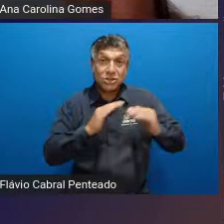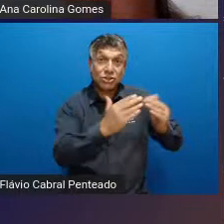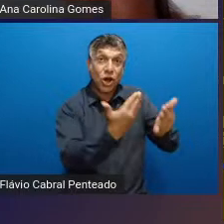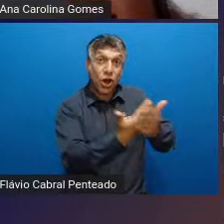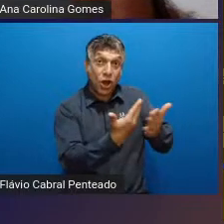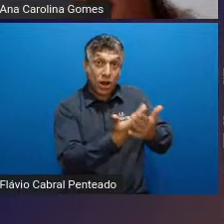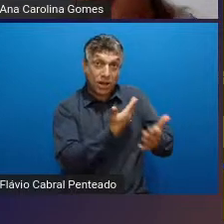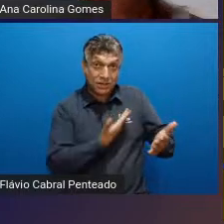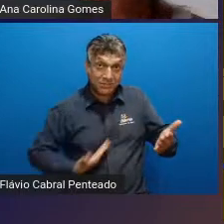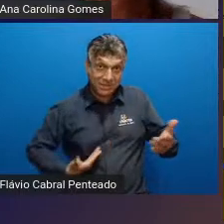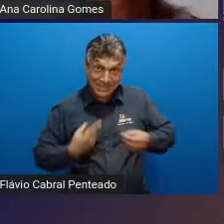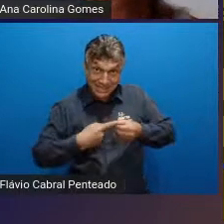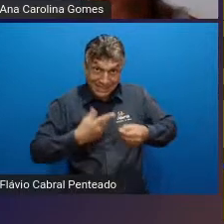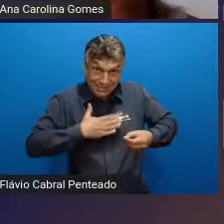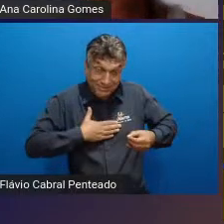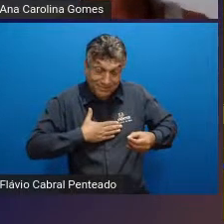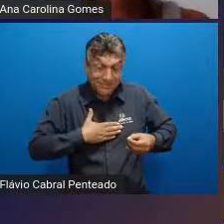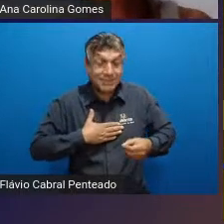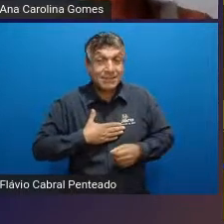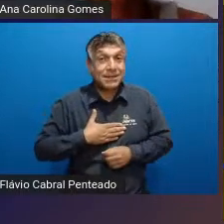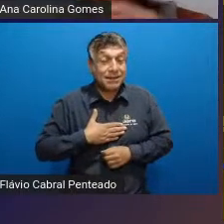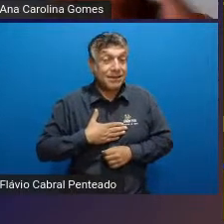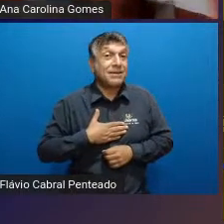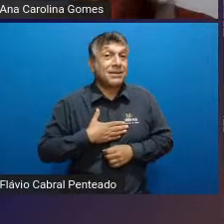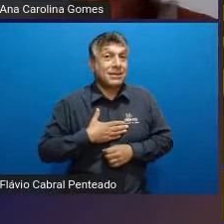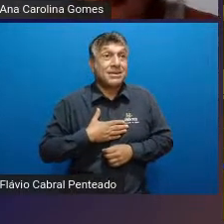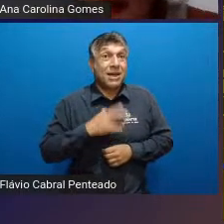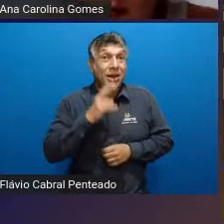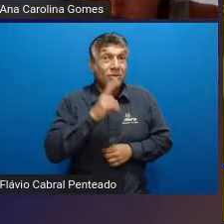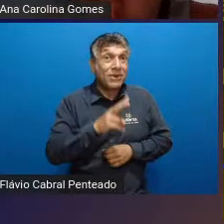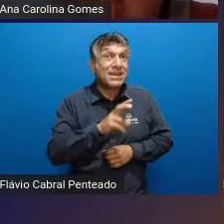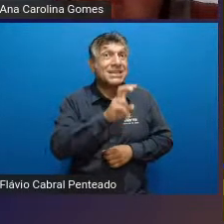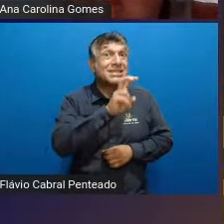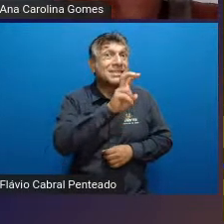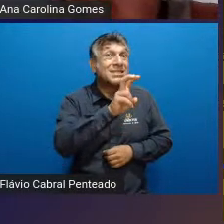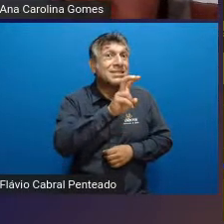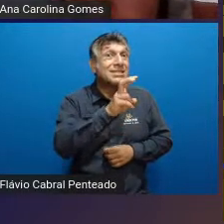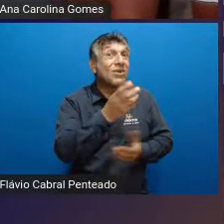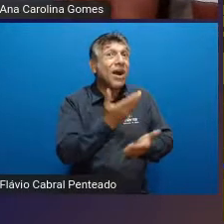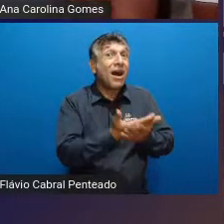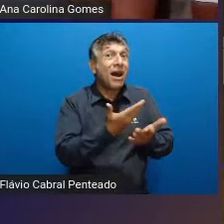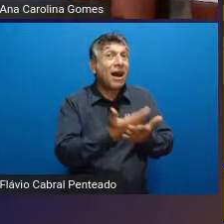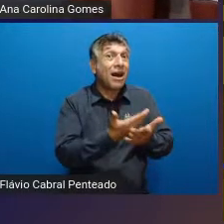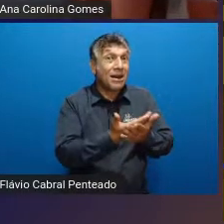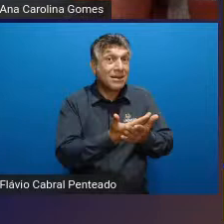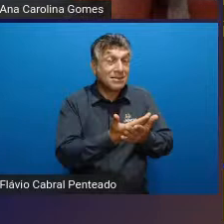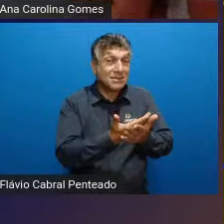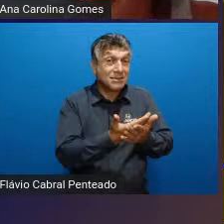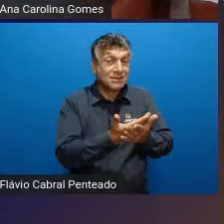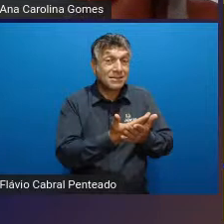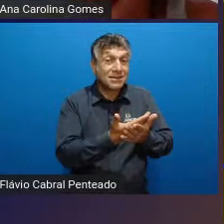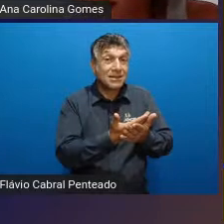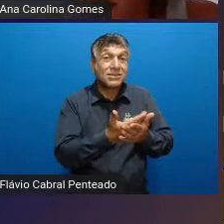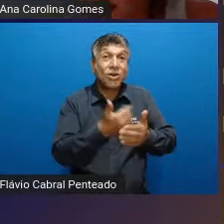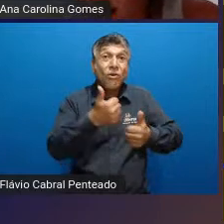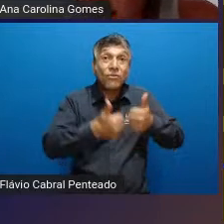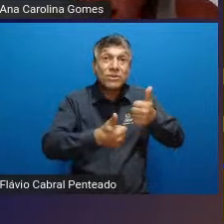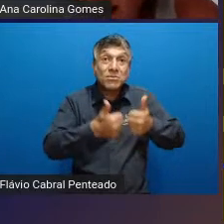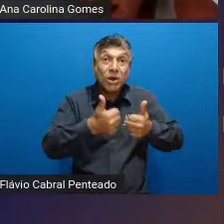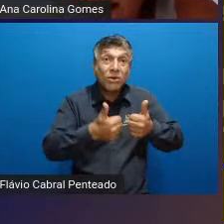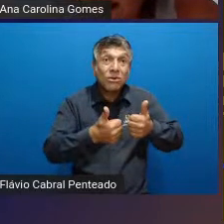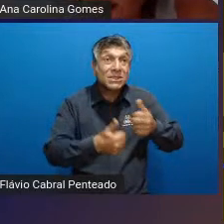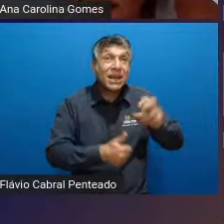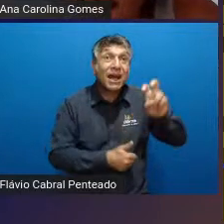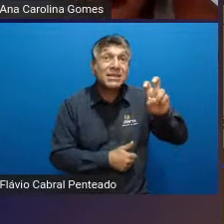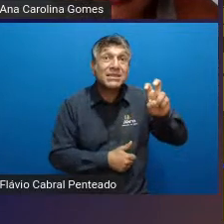pública aqui da minha cidade e olha das cinco bolas de futebol que tinha ali três estavam furadas e era isso que eu tinha para as minhas aulas